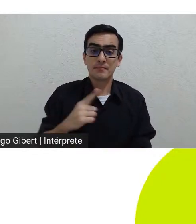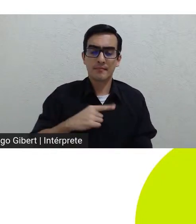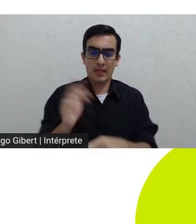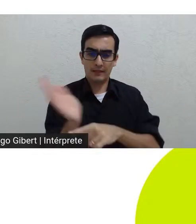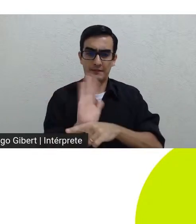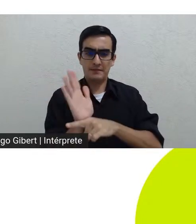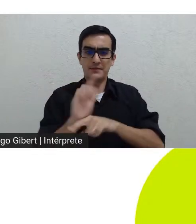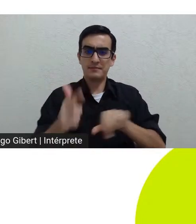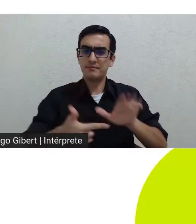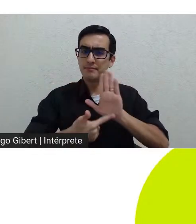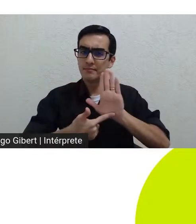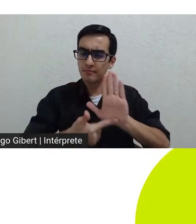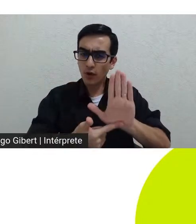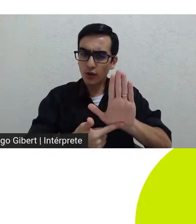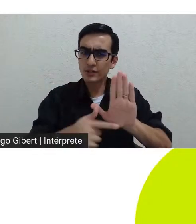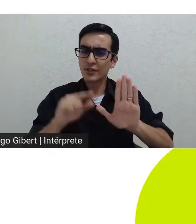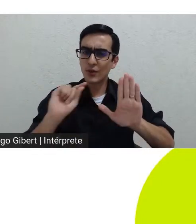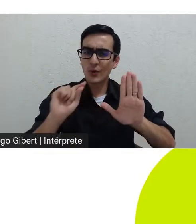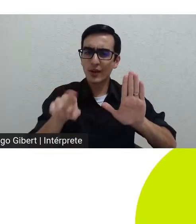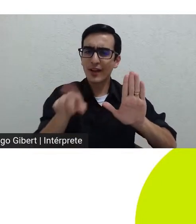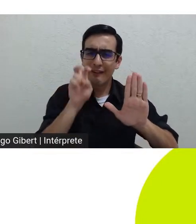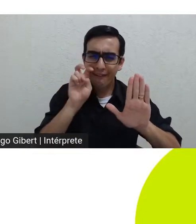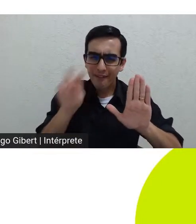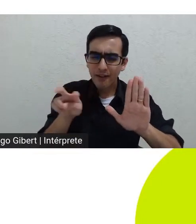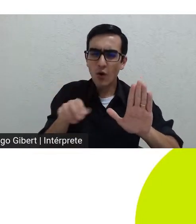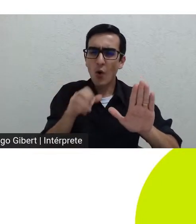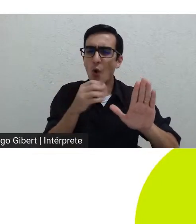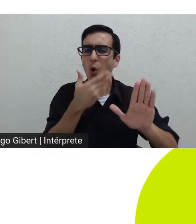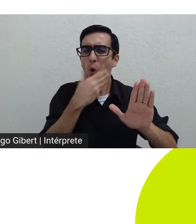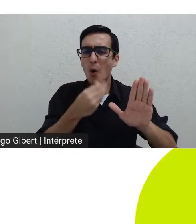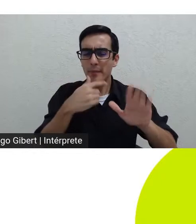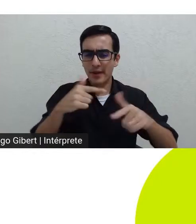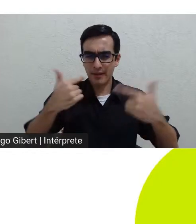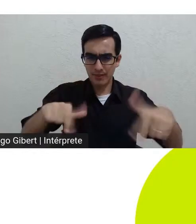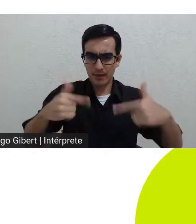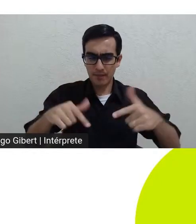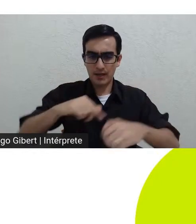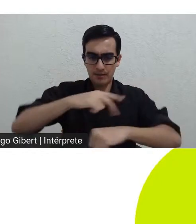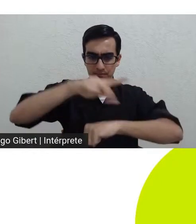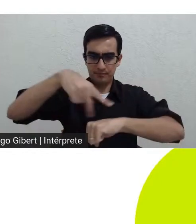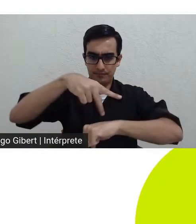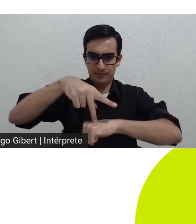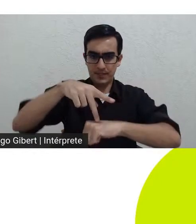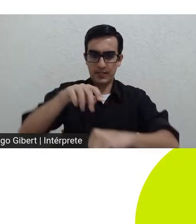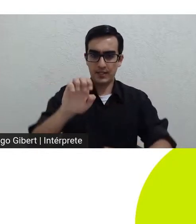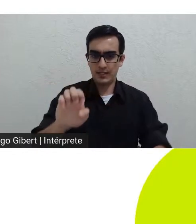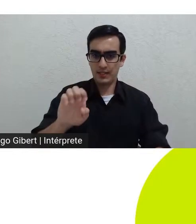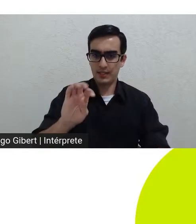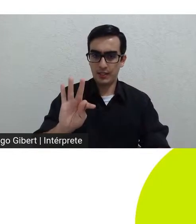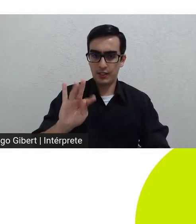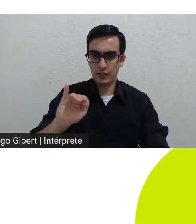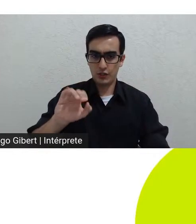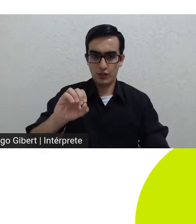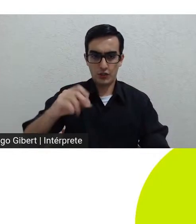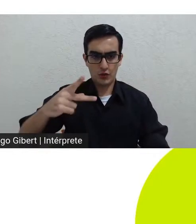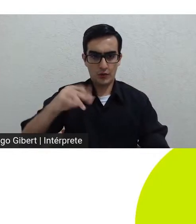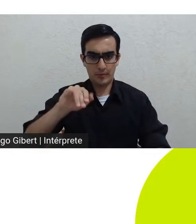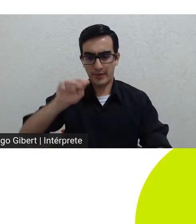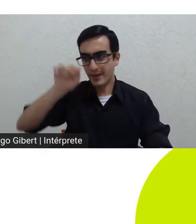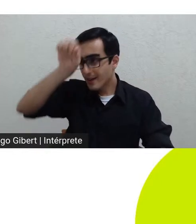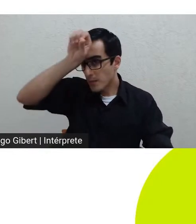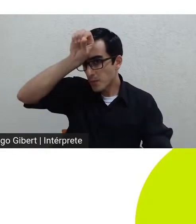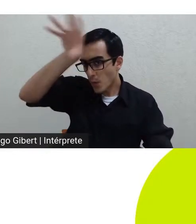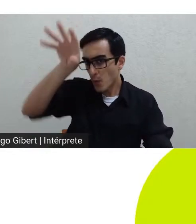com trabalhadores em uma escavação na Etiópia encontrando uma gema que dali em